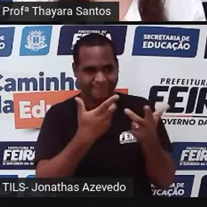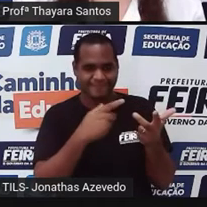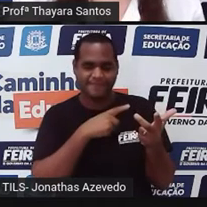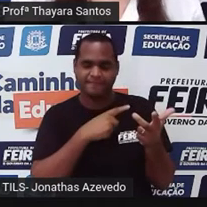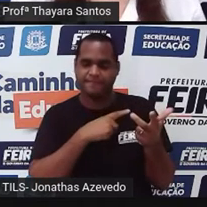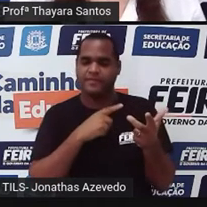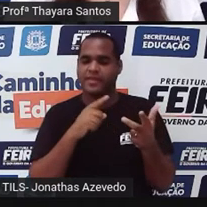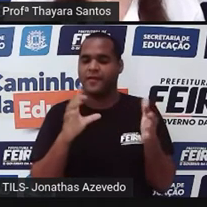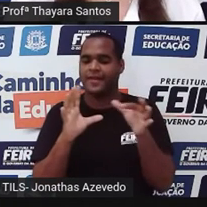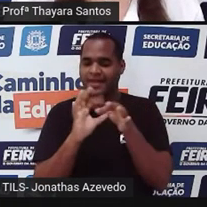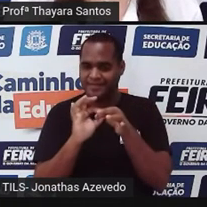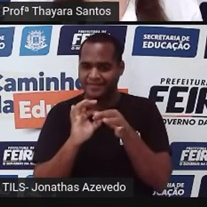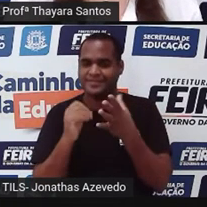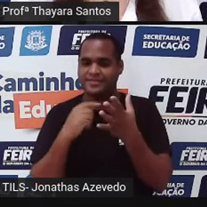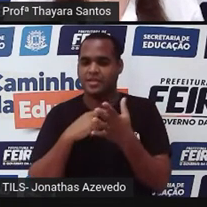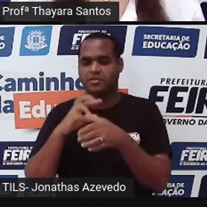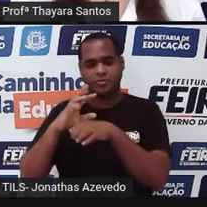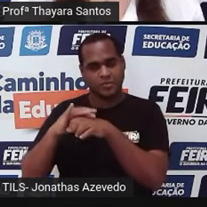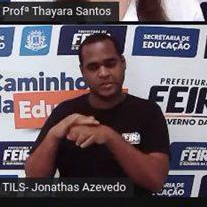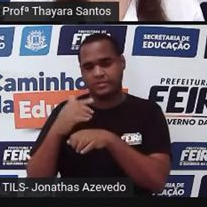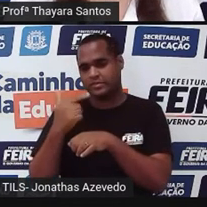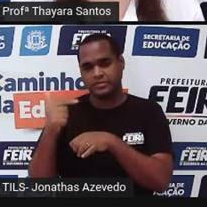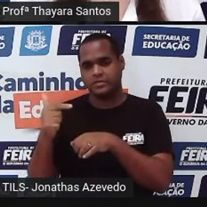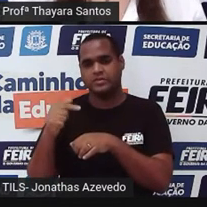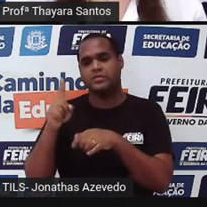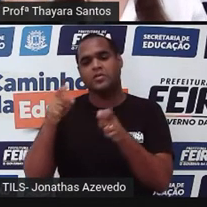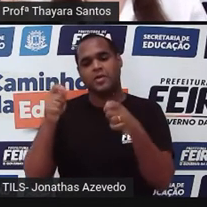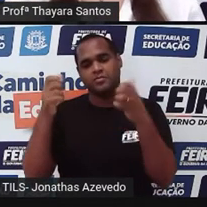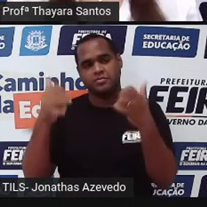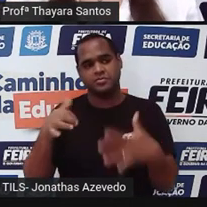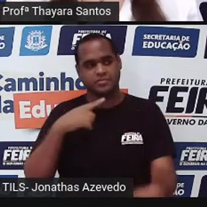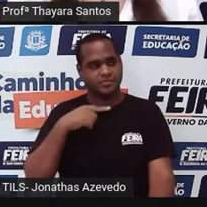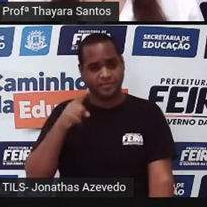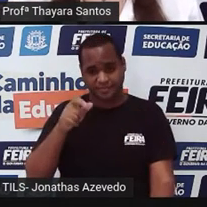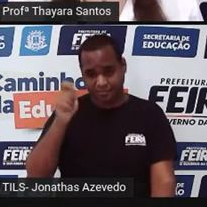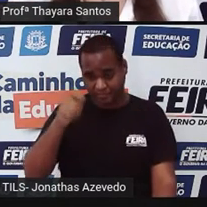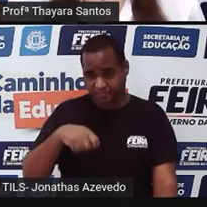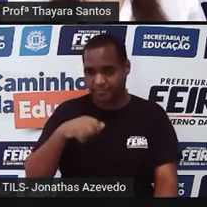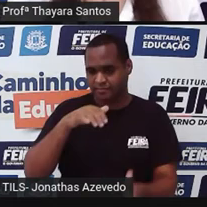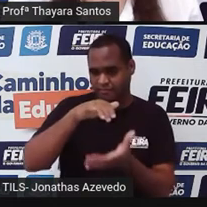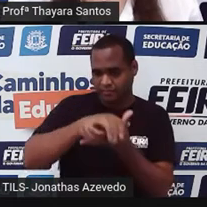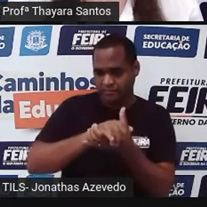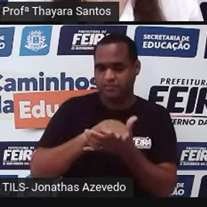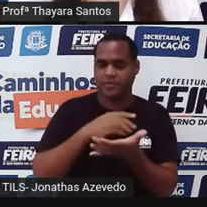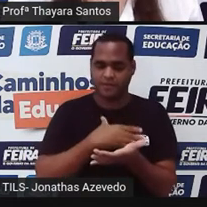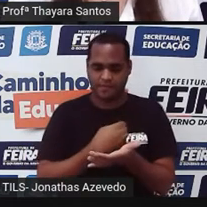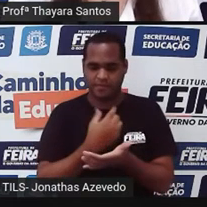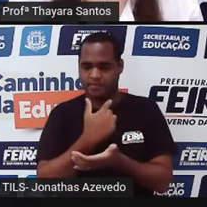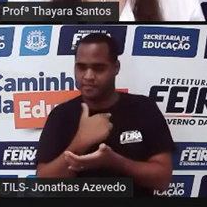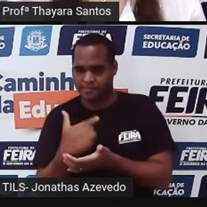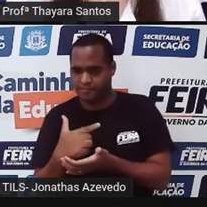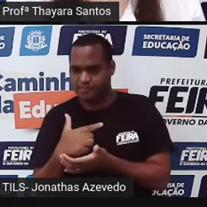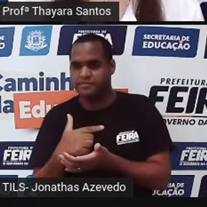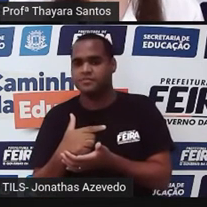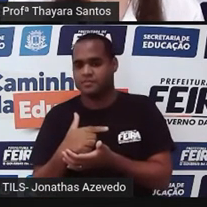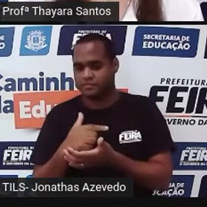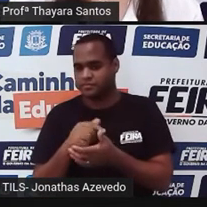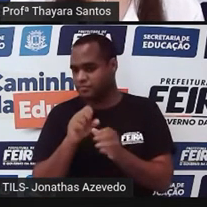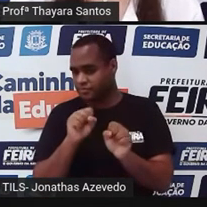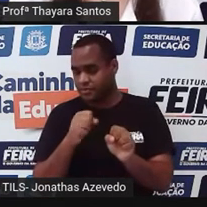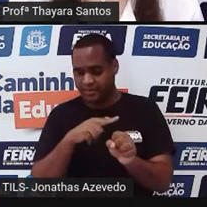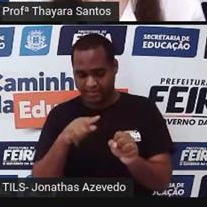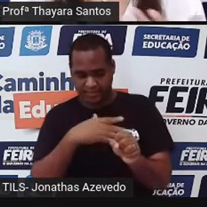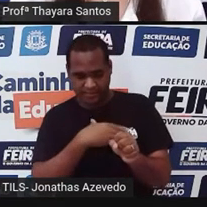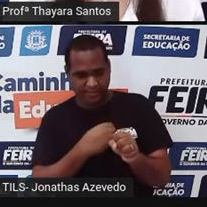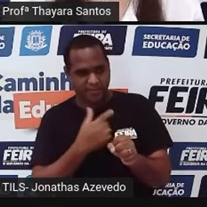da anemia falciforme, mas não têm a doença. Só que, nesses casos, se eles casarem com uma pessoa, ou tiverem filhos com uma pessoa que tem esse